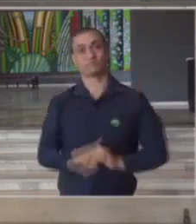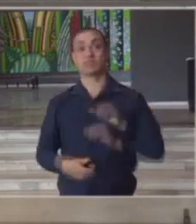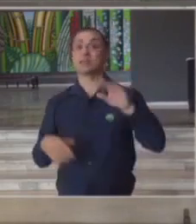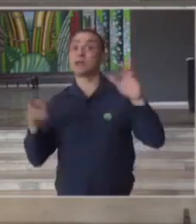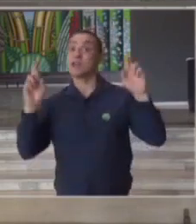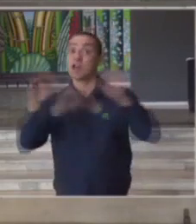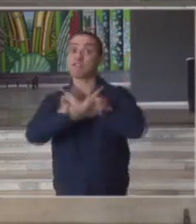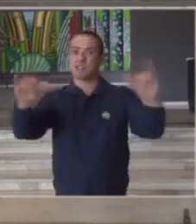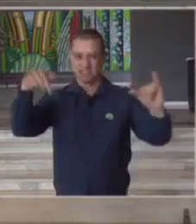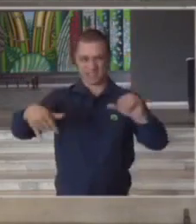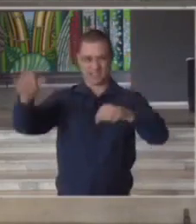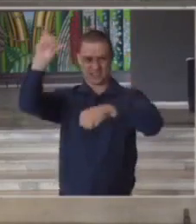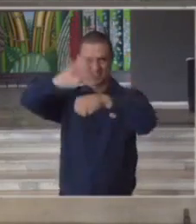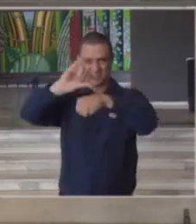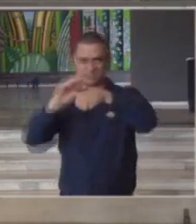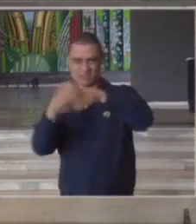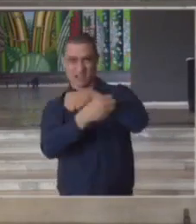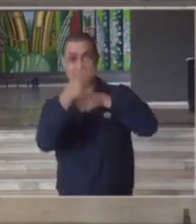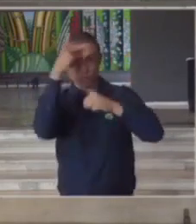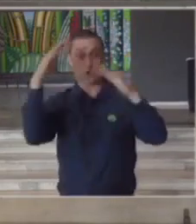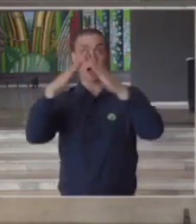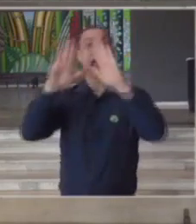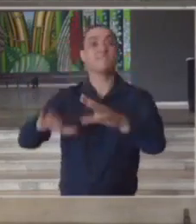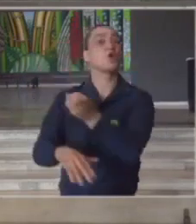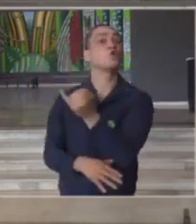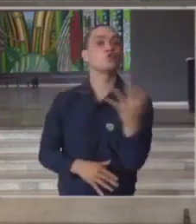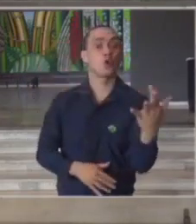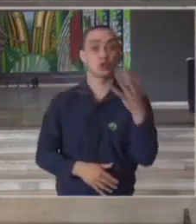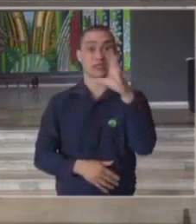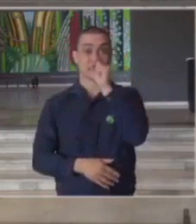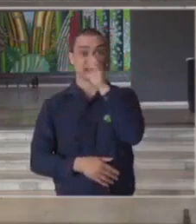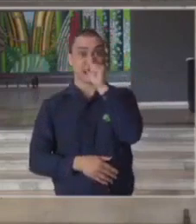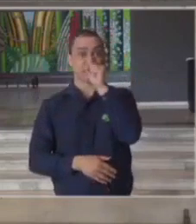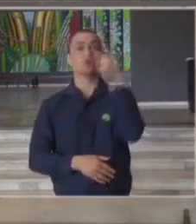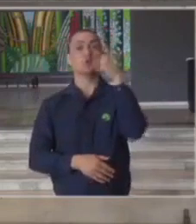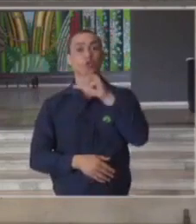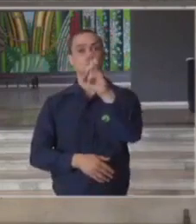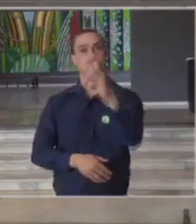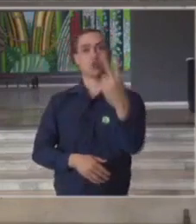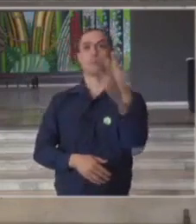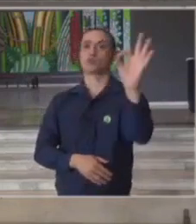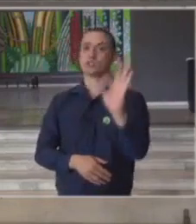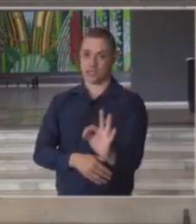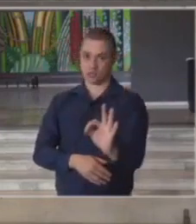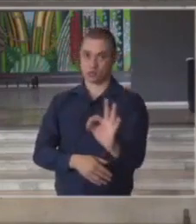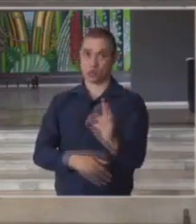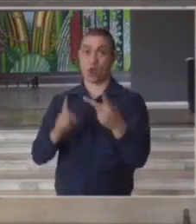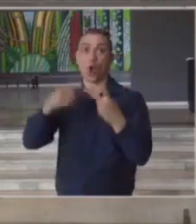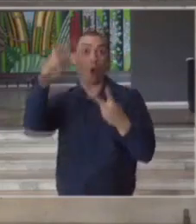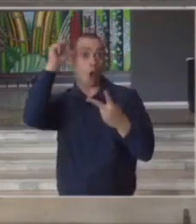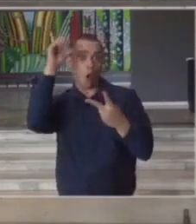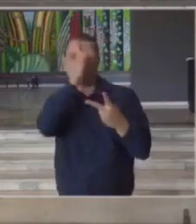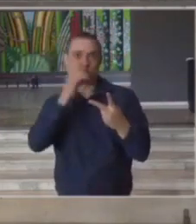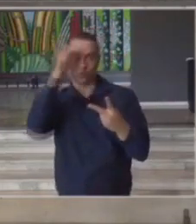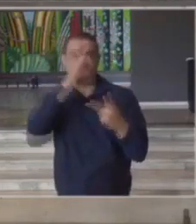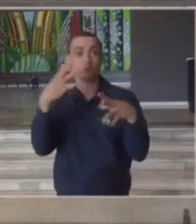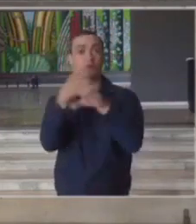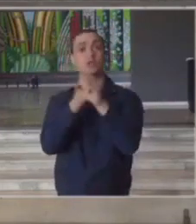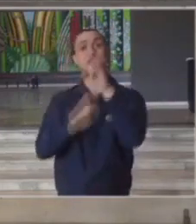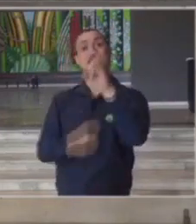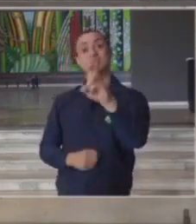isolamento na região metropolitana de São Paulo sábado foi de 52% ontem domingo